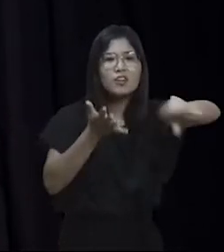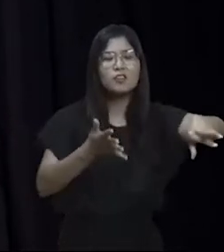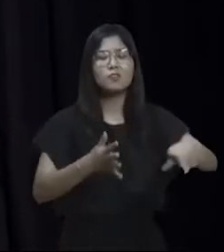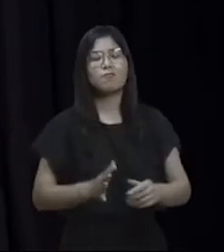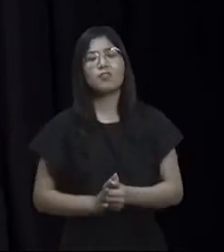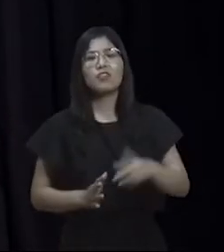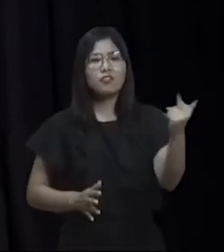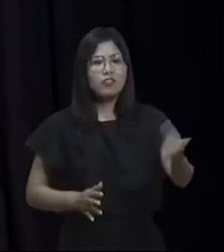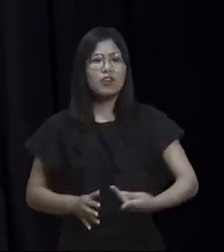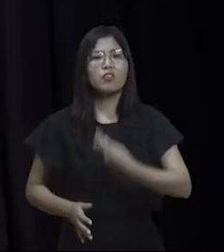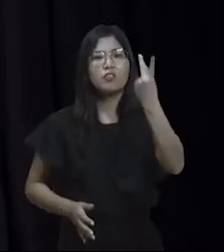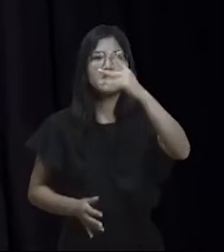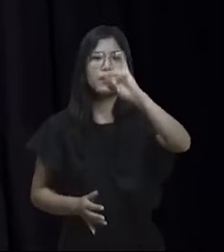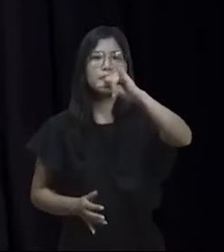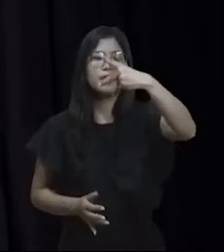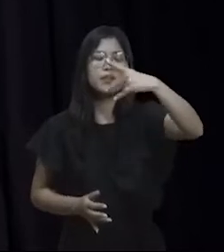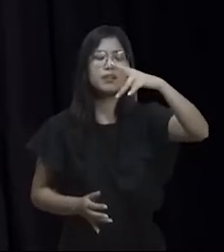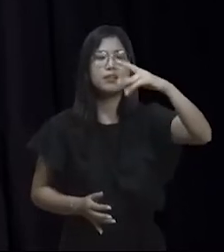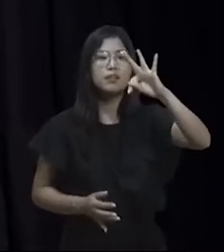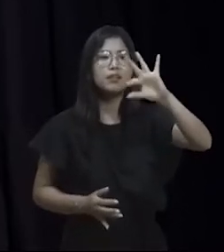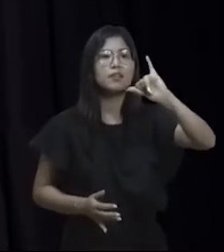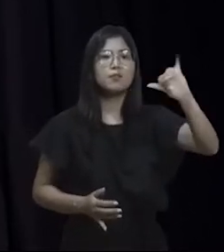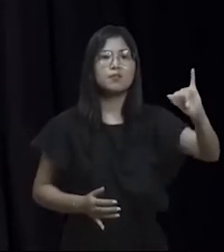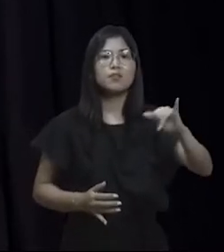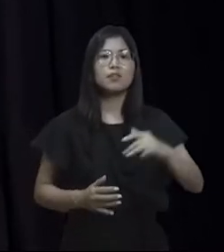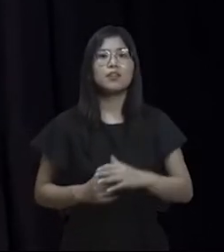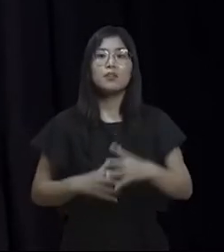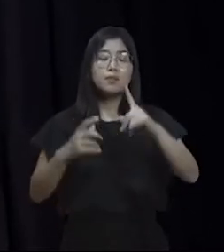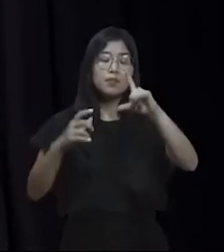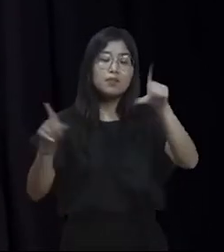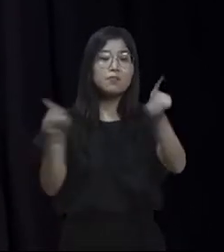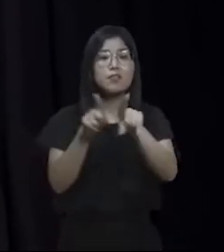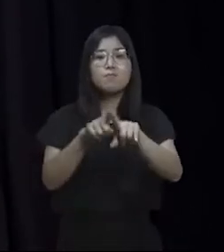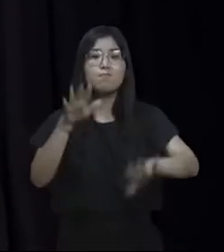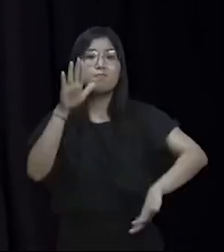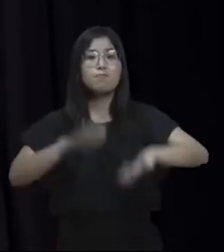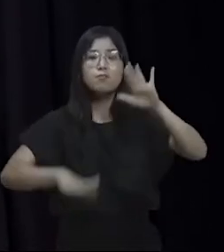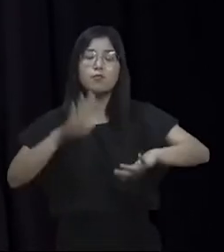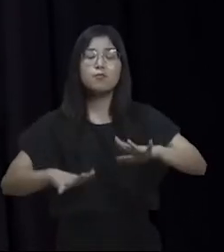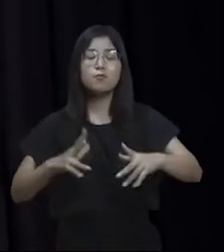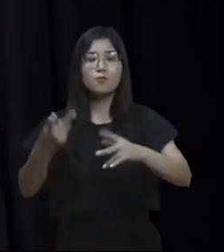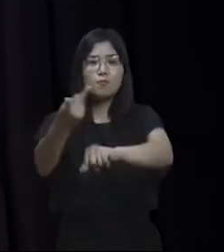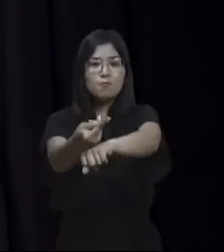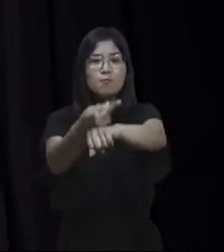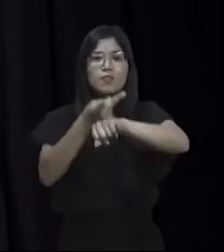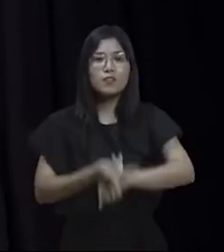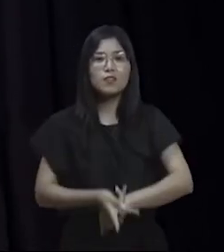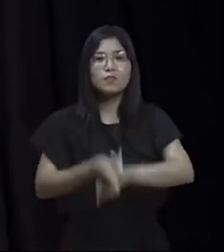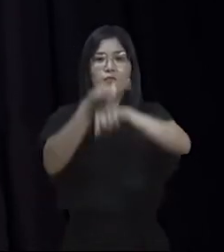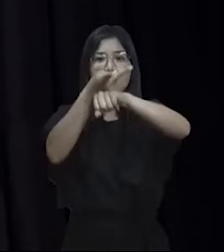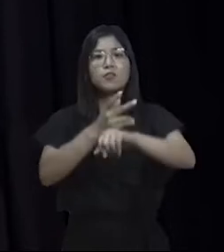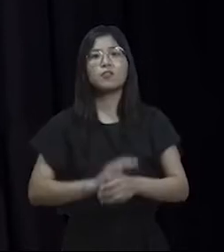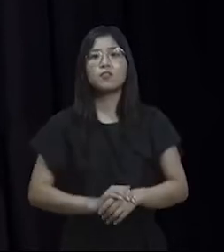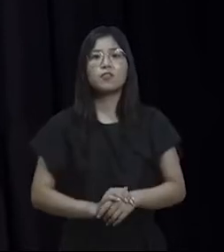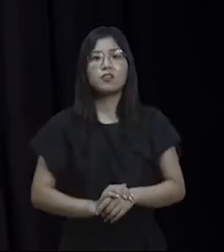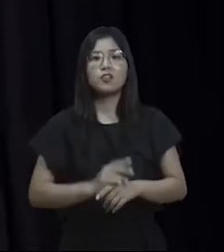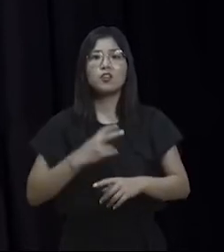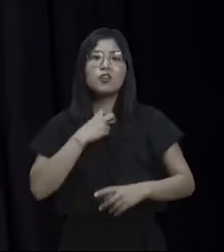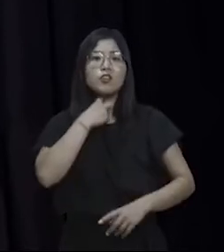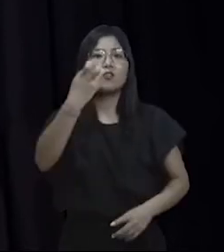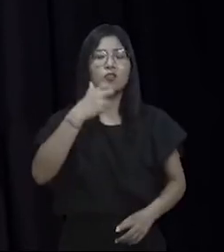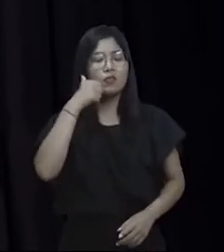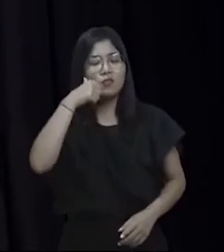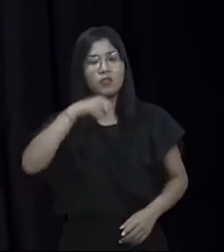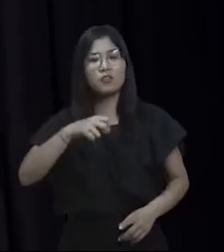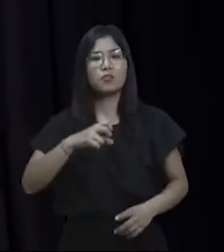CPI. Talvez também esteja recebendo esse prêmio, porque represento, junto com a bancada feminina, a voz e a